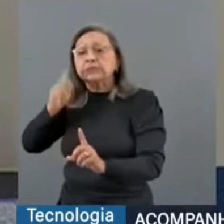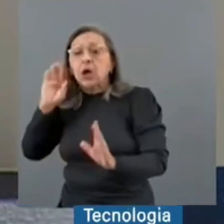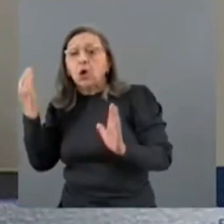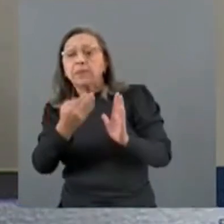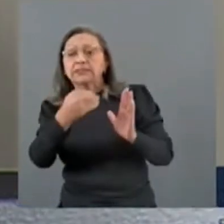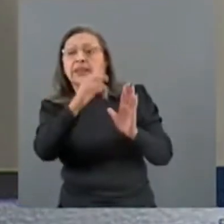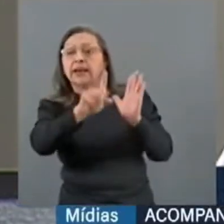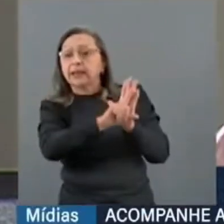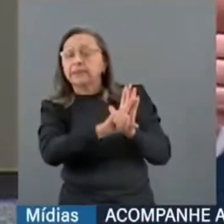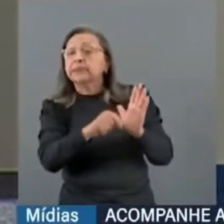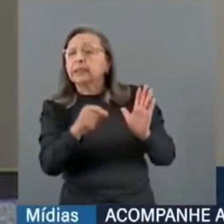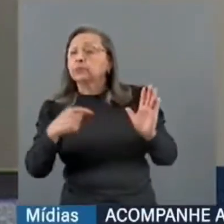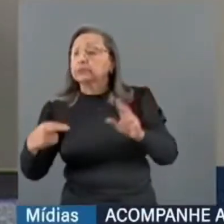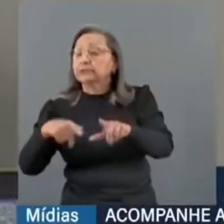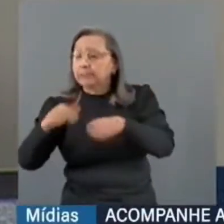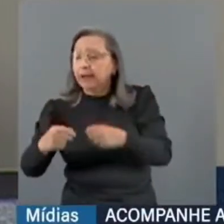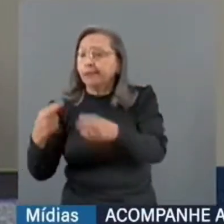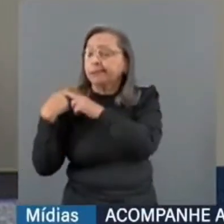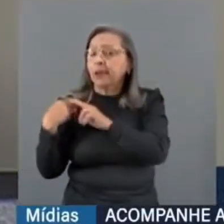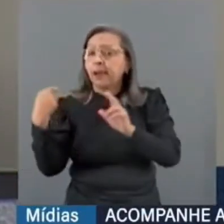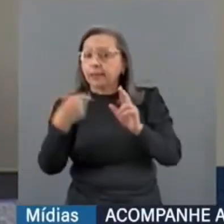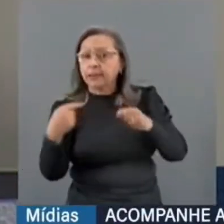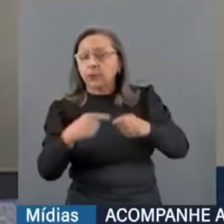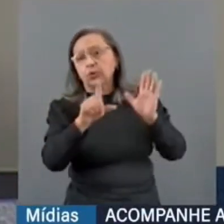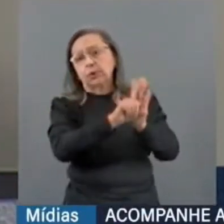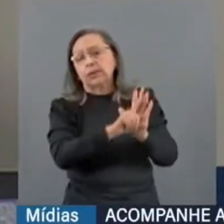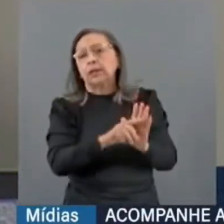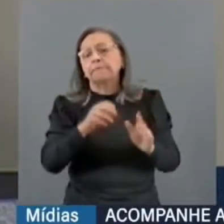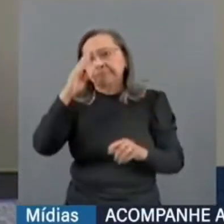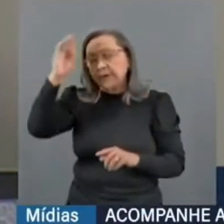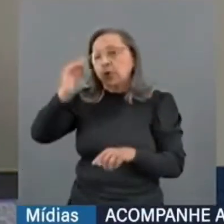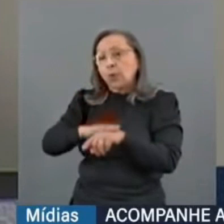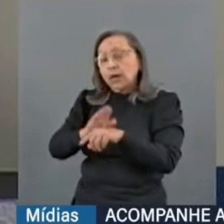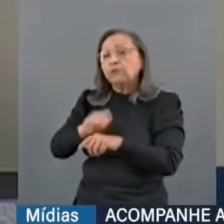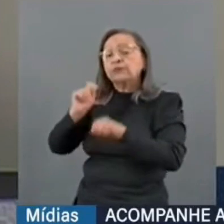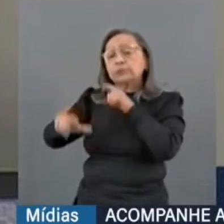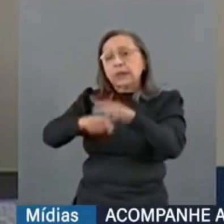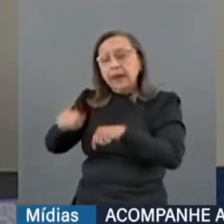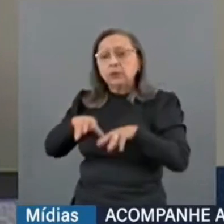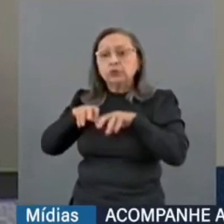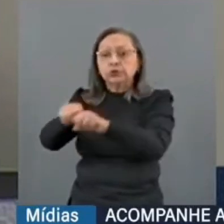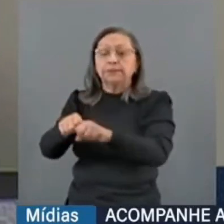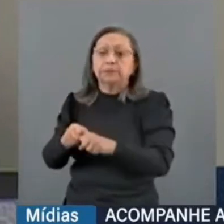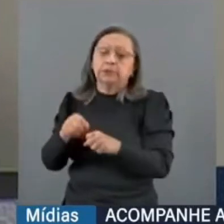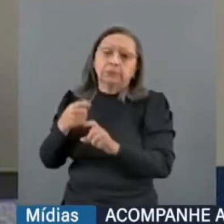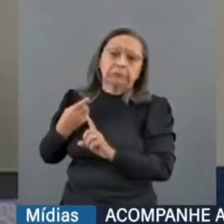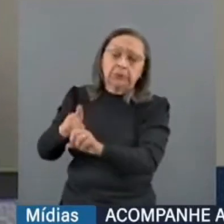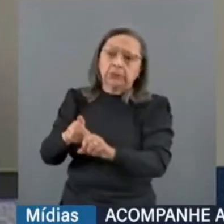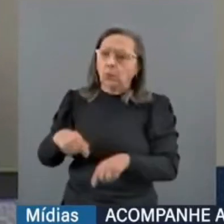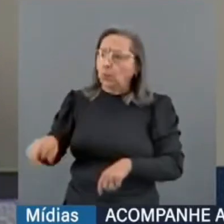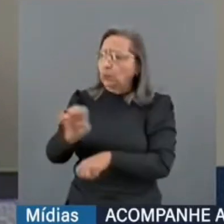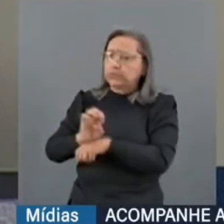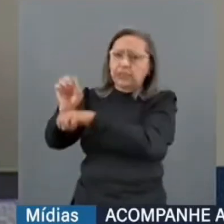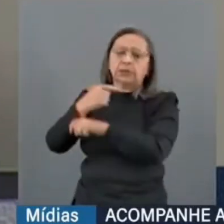sobretudo quando realizam atos de persecução. O Estado não pode adotar a regra do vale-tudo.